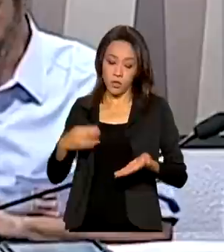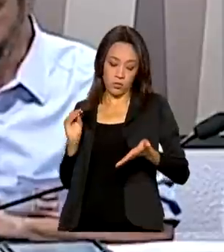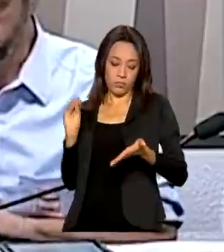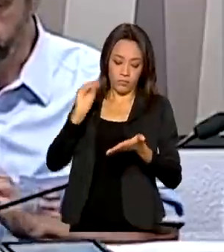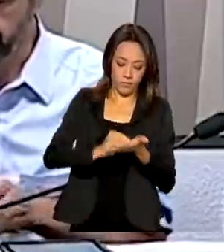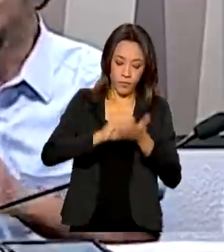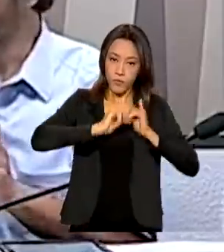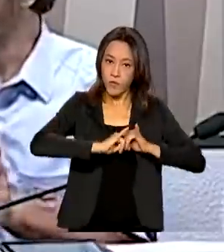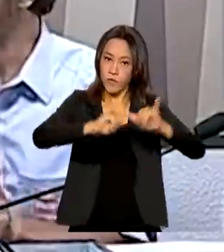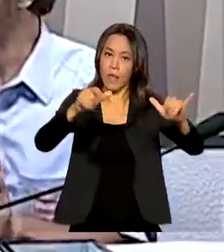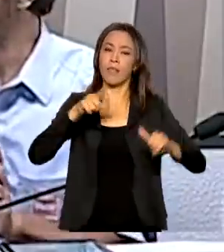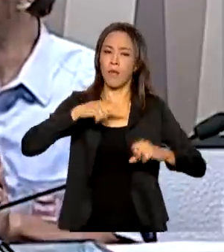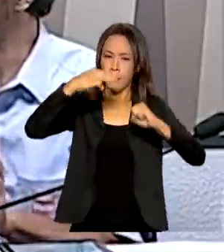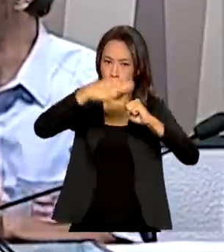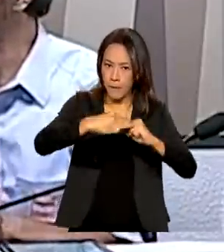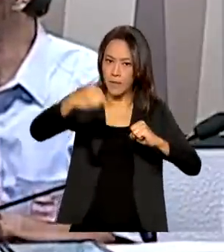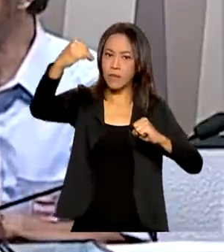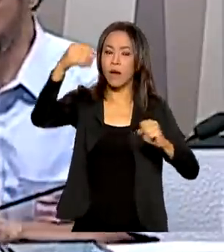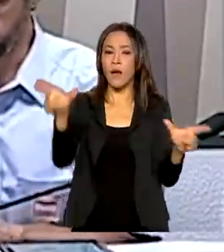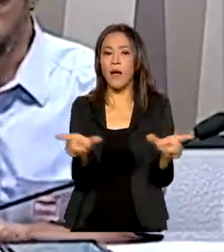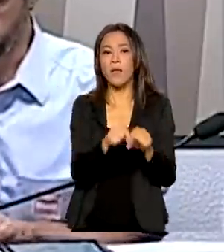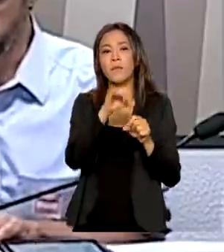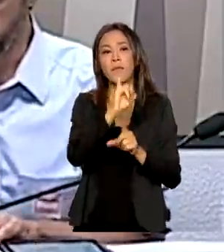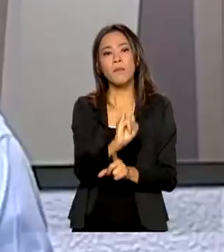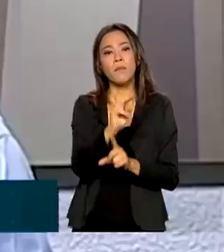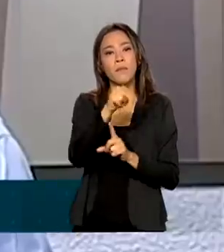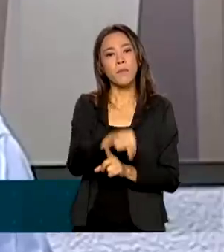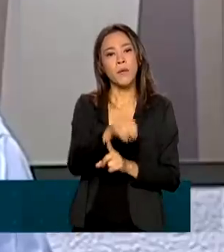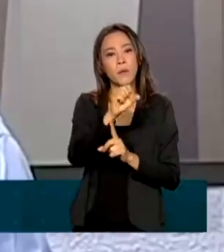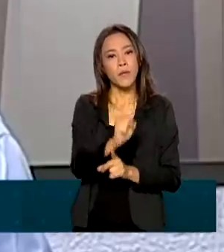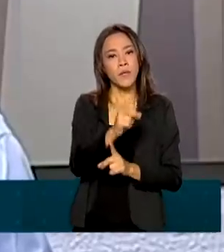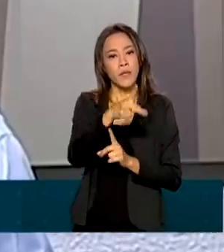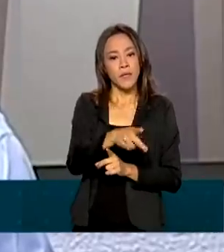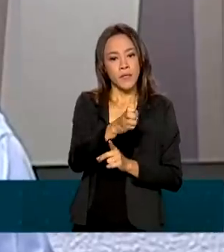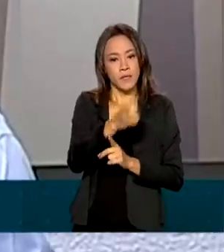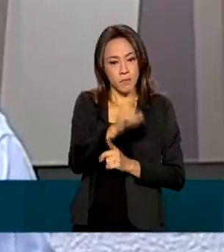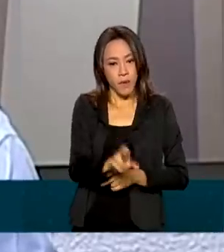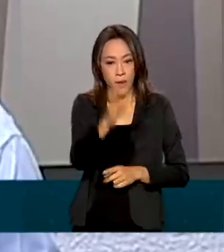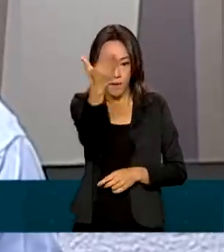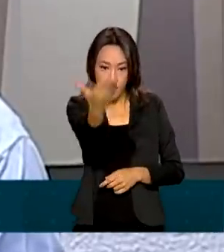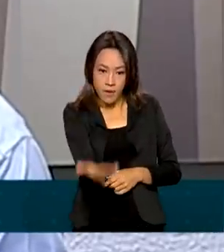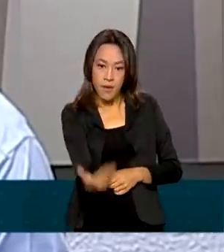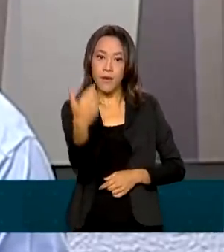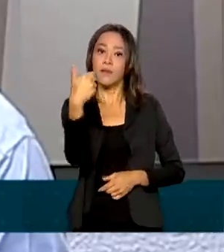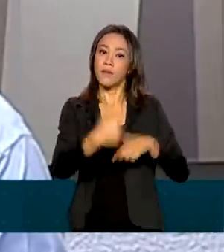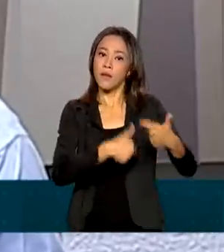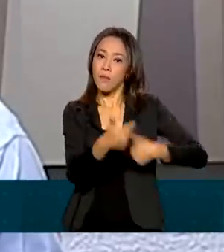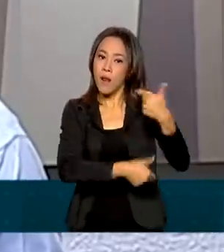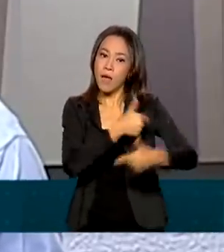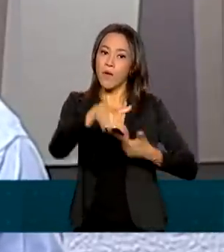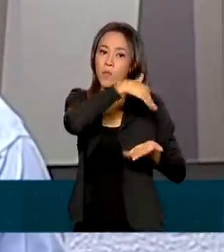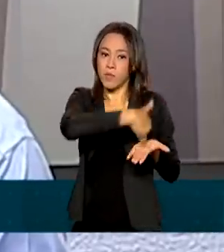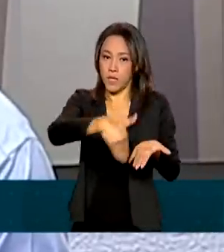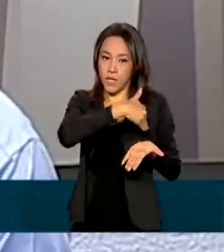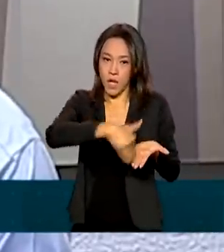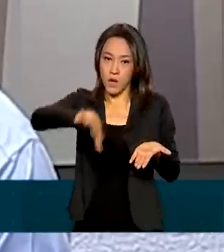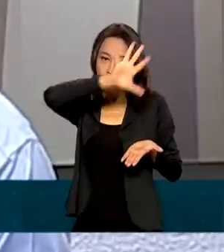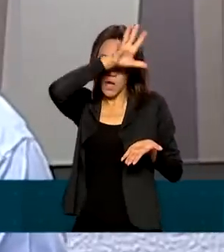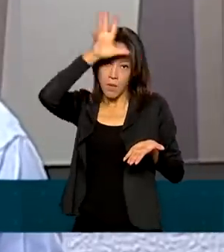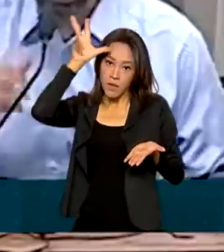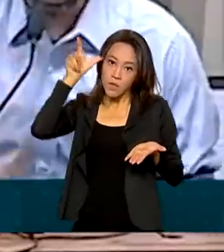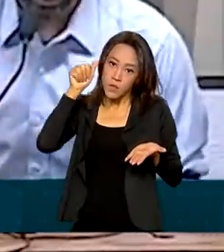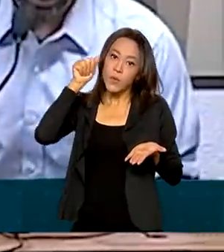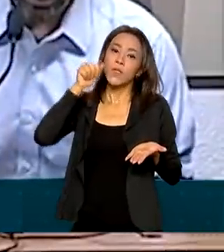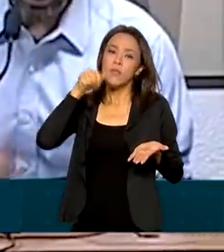novo ministro tem mestrado pelo INSPER, o Instituto de Ensino e Pesquisa de São Paulo, e atuava como secretário da Amazônia e Serviços Ambientais,